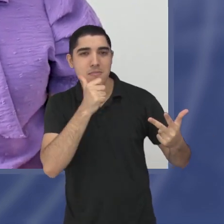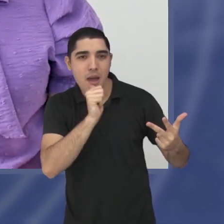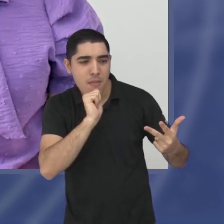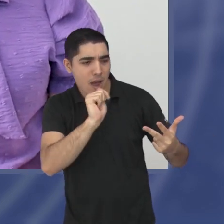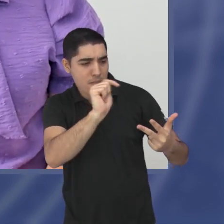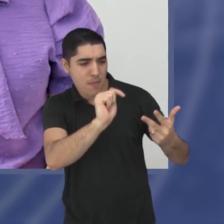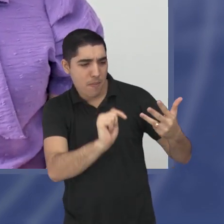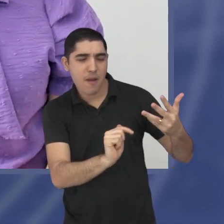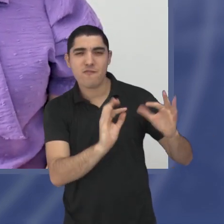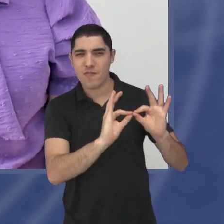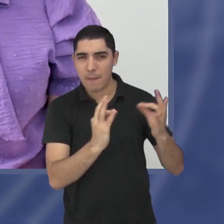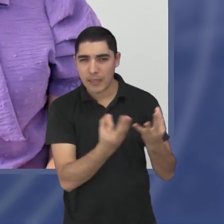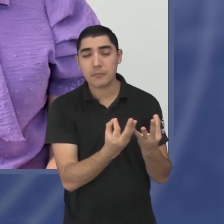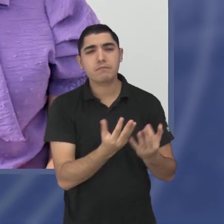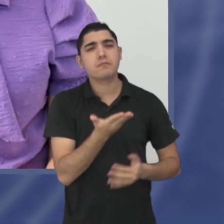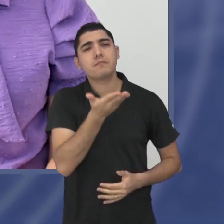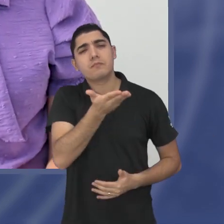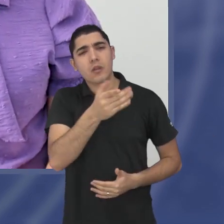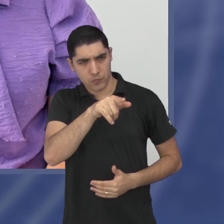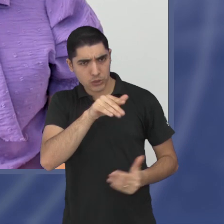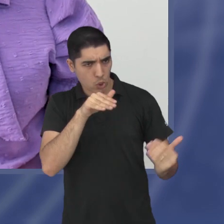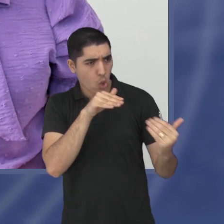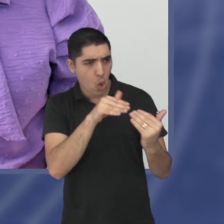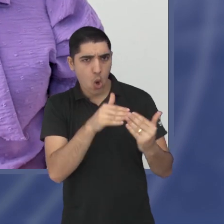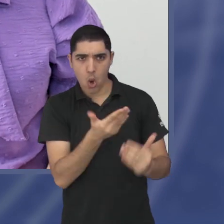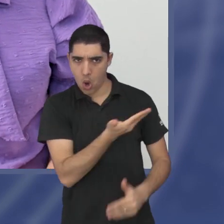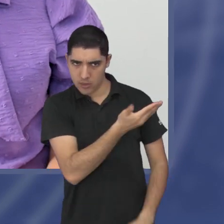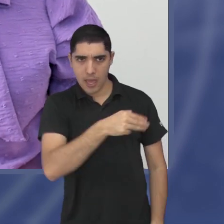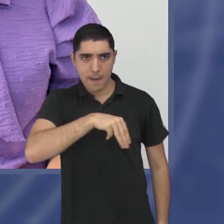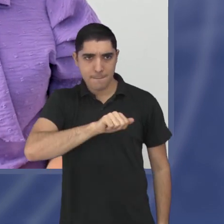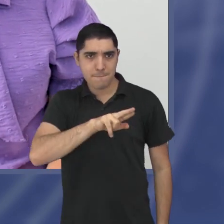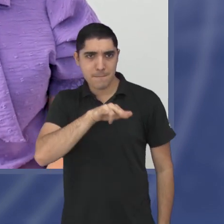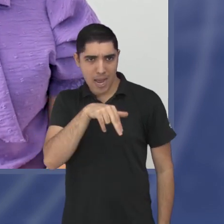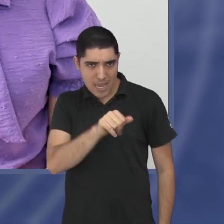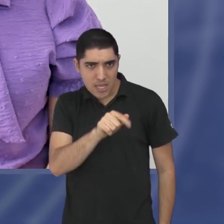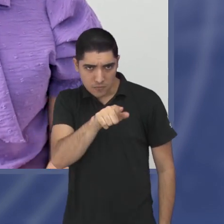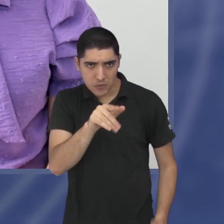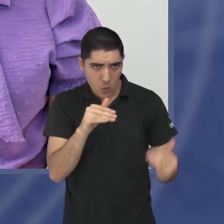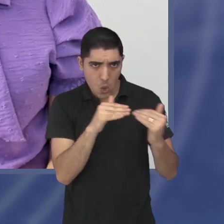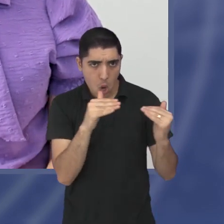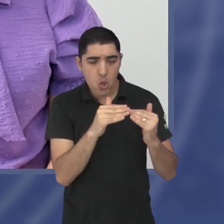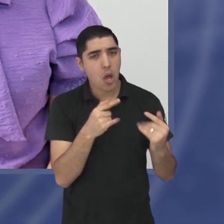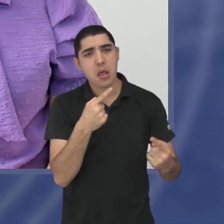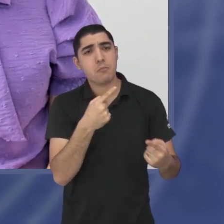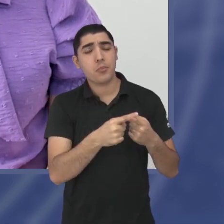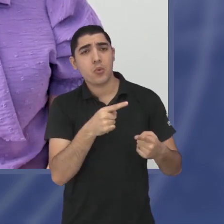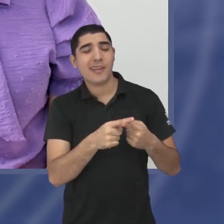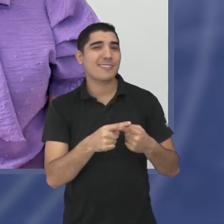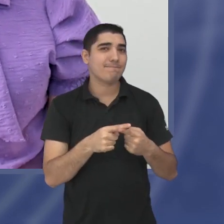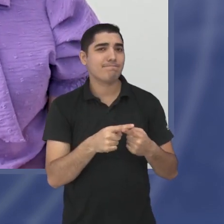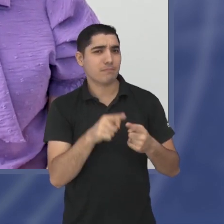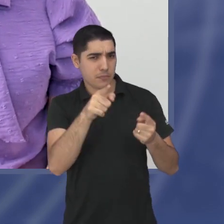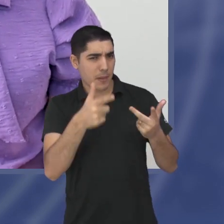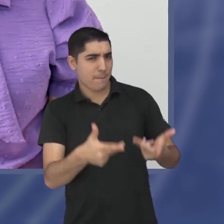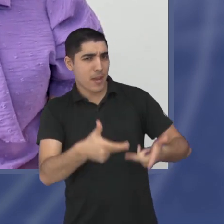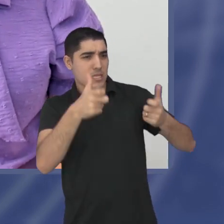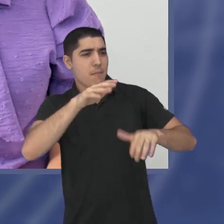você também concorda com a Marina? Você também percebe, podem até não verbalizar, mas você percebe,